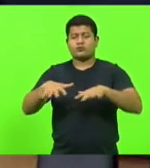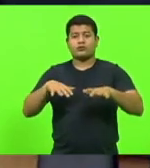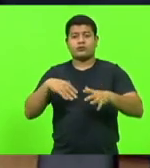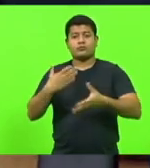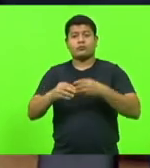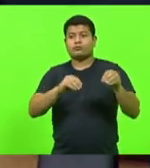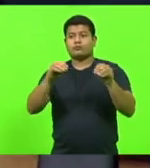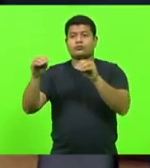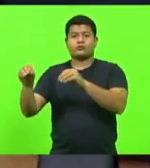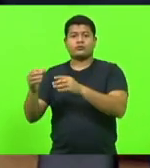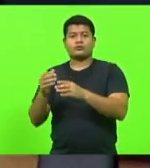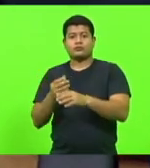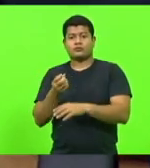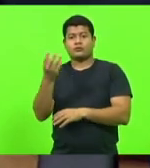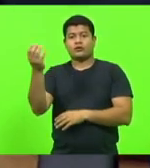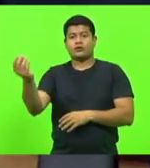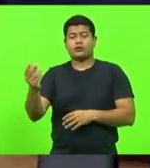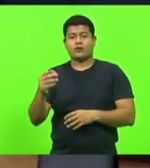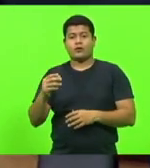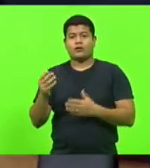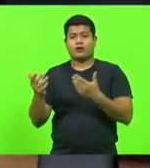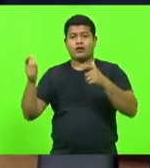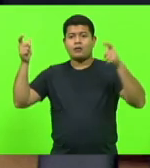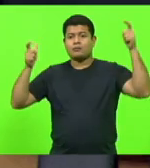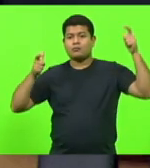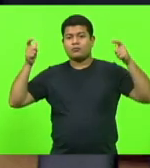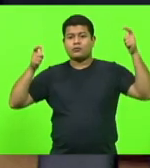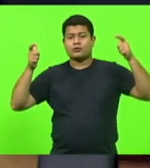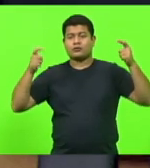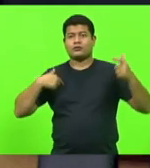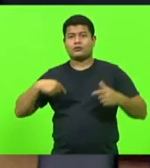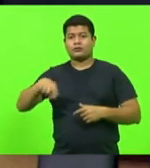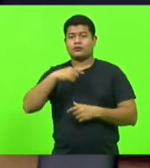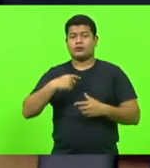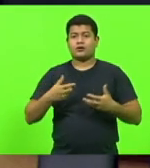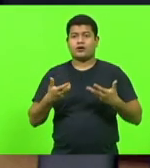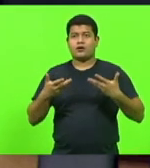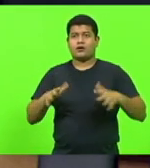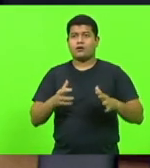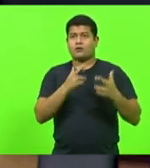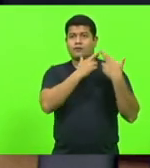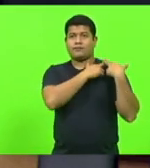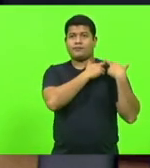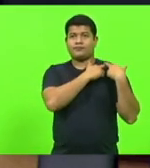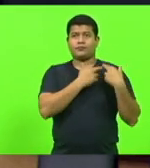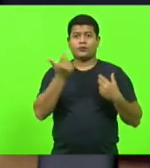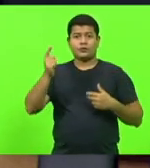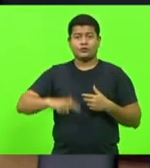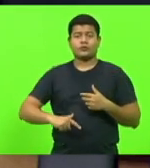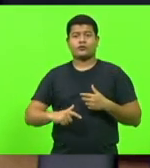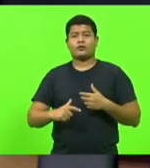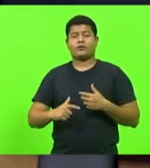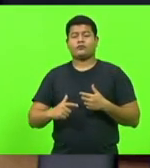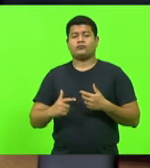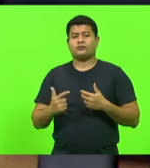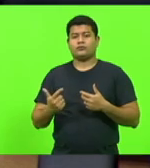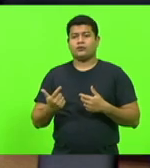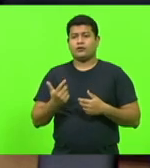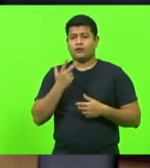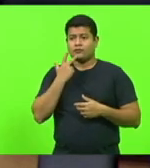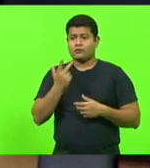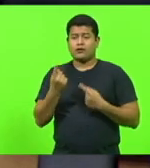agora não quer assumir as suas próprias responsabilidades e nós aqui vamos querer pautar mais uma vez o Supremo Tribunal Federal.